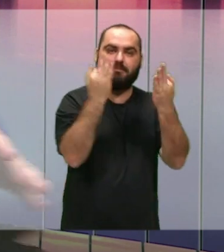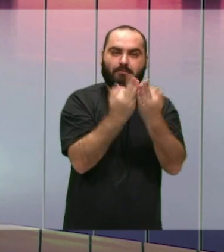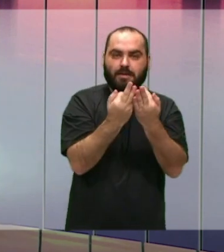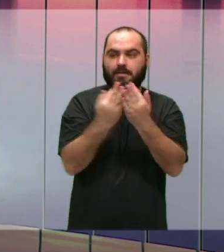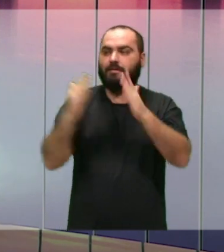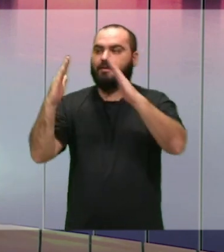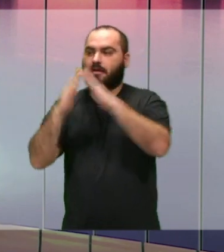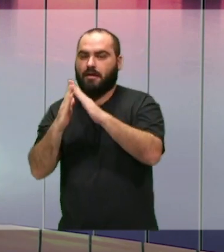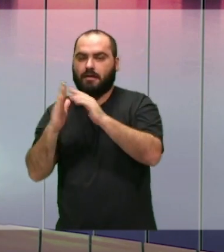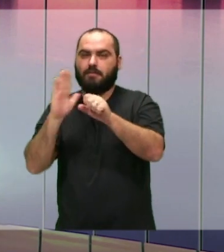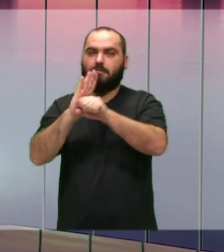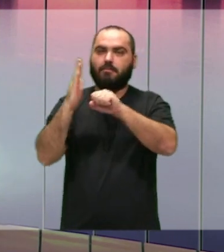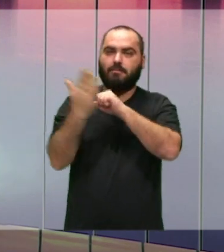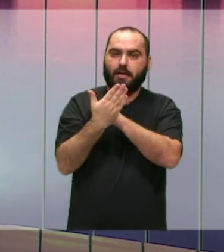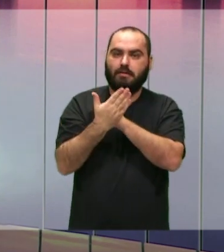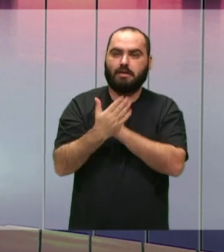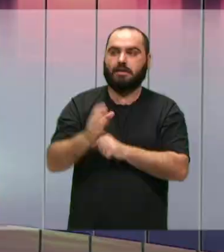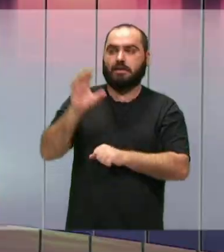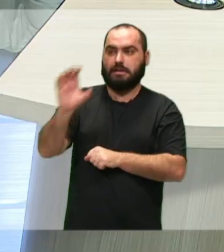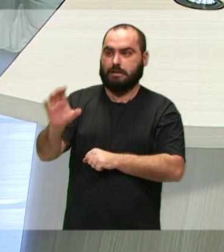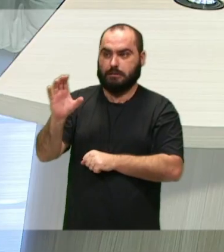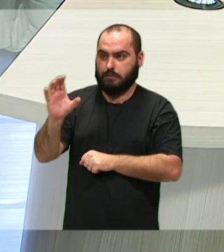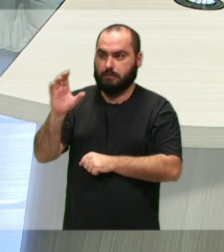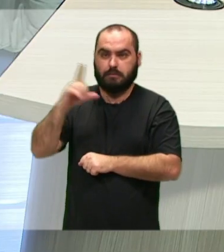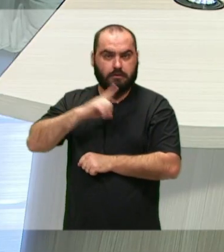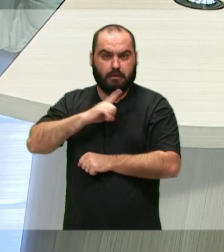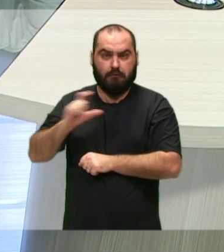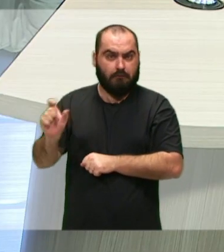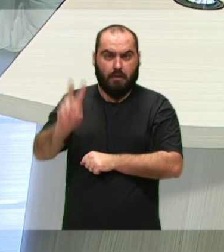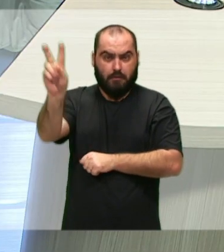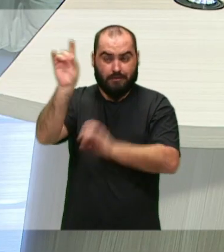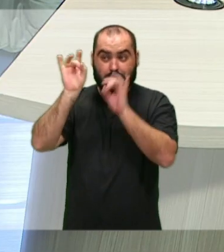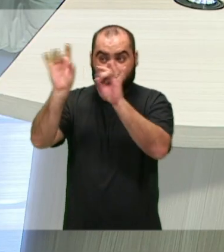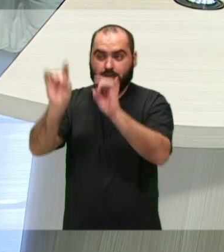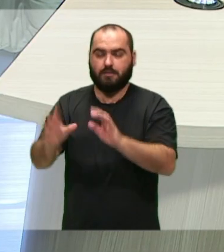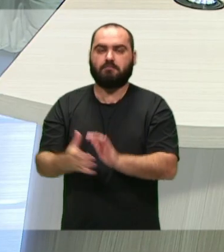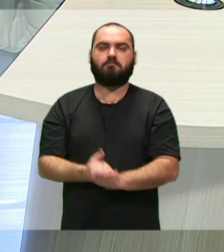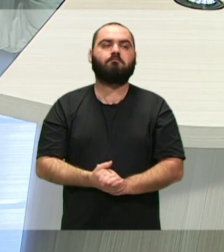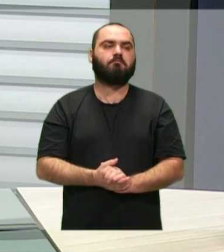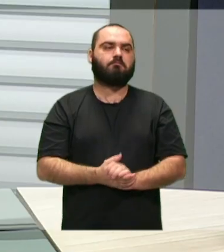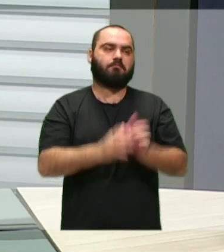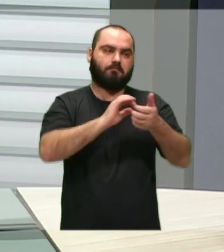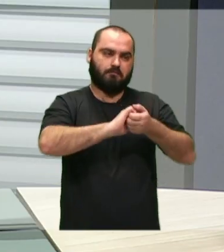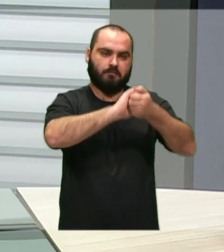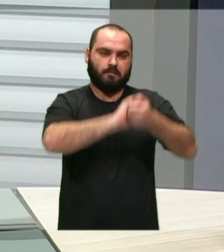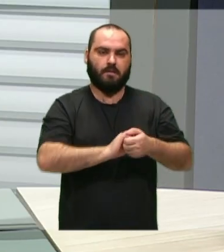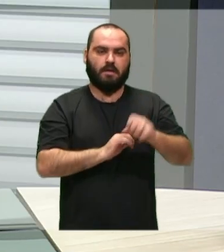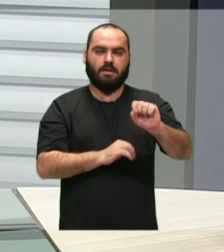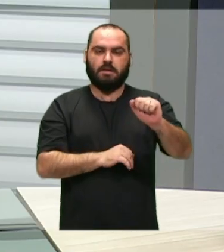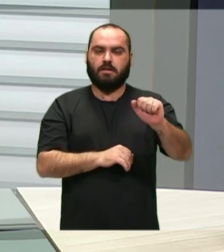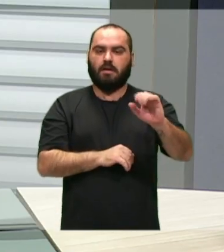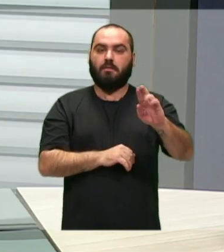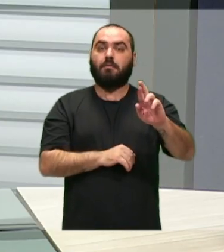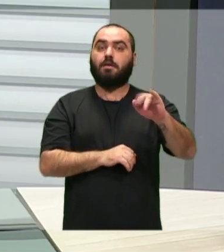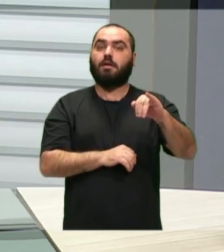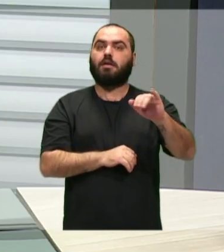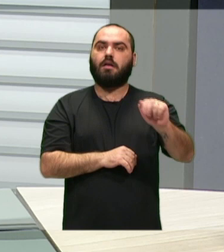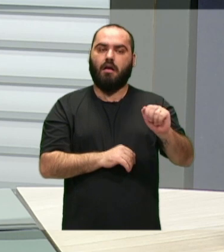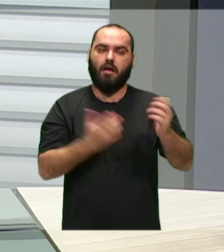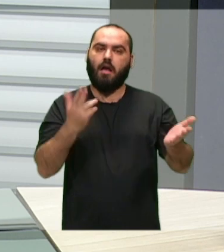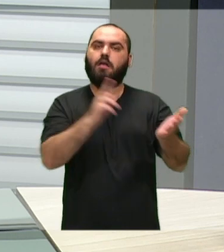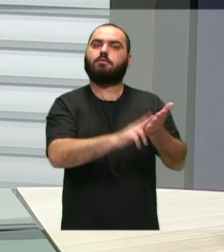no bairro, isso tem impacto incalculável, né? Perfeito, Júnior. Quero aqui também cumprimentar a Sabrina, que é a nossa servidora, que assumiu essa